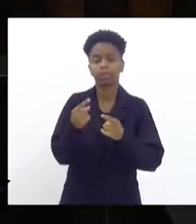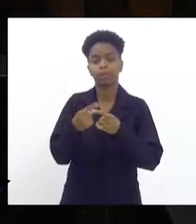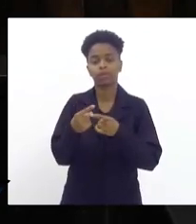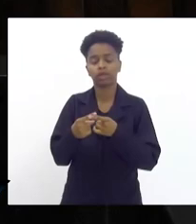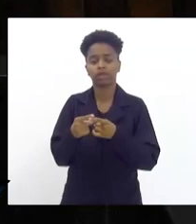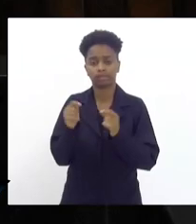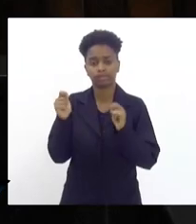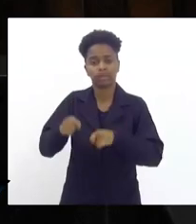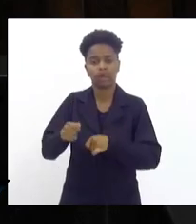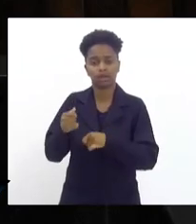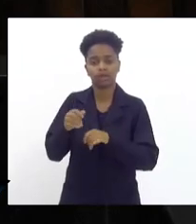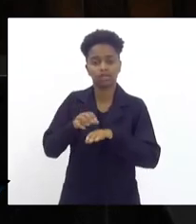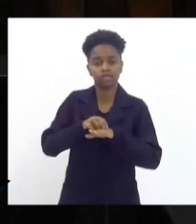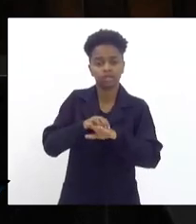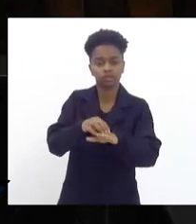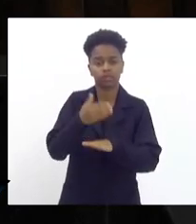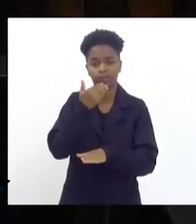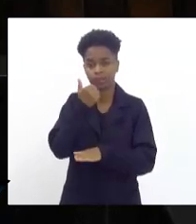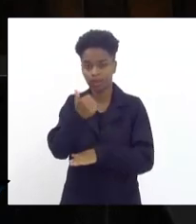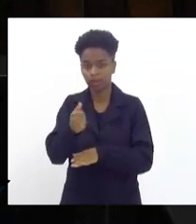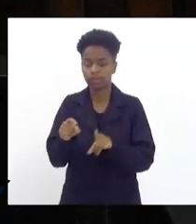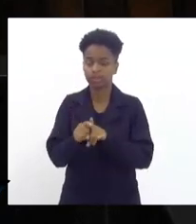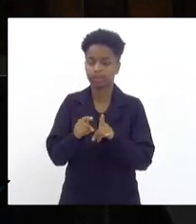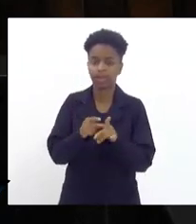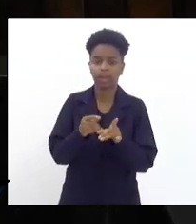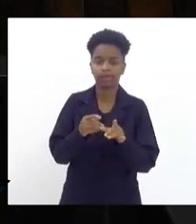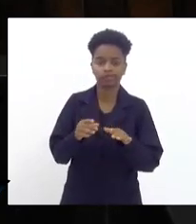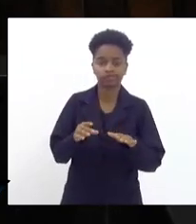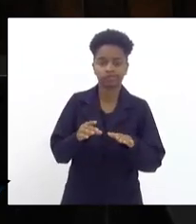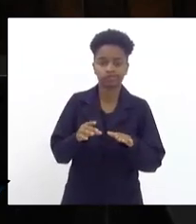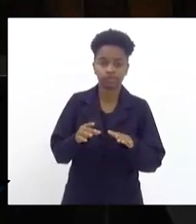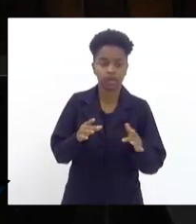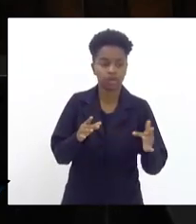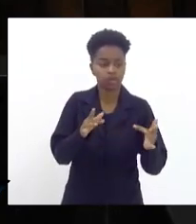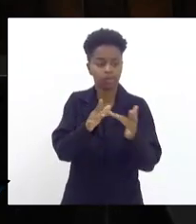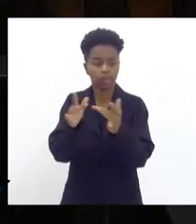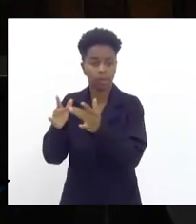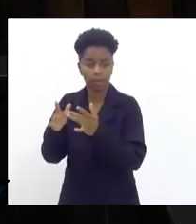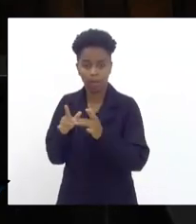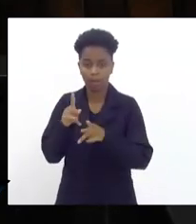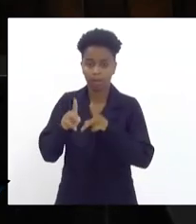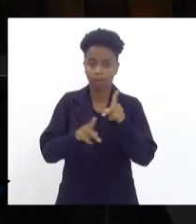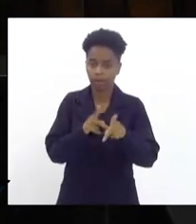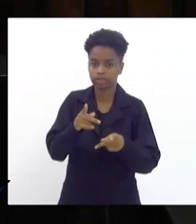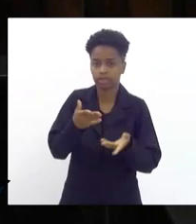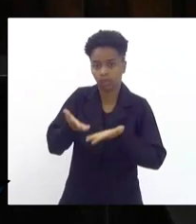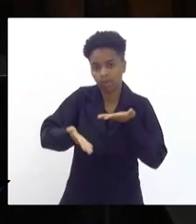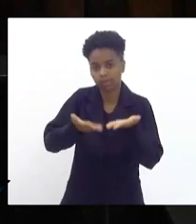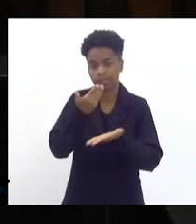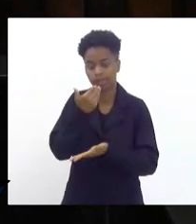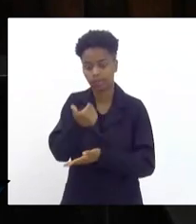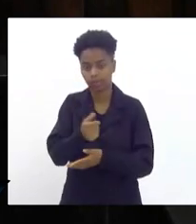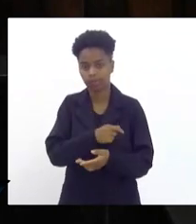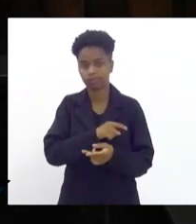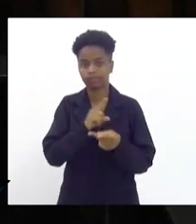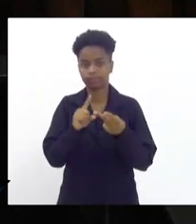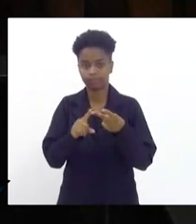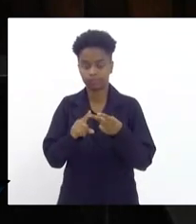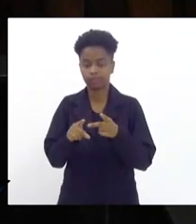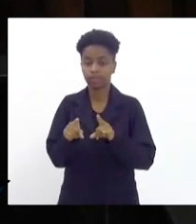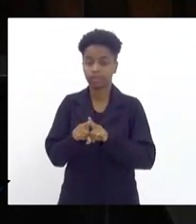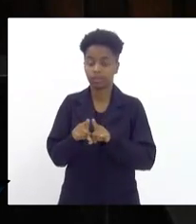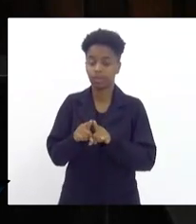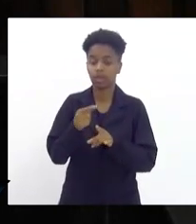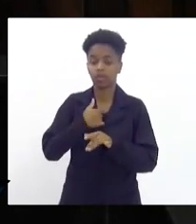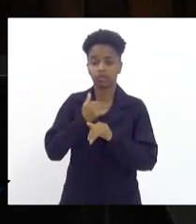público possa melhorar, assim, atendendo a população da nossa cidade. Também, quero aqui